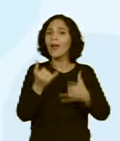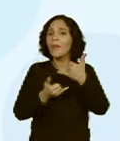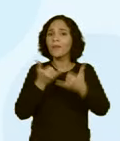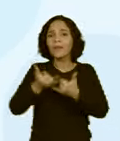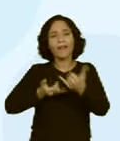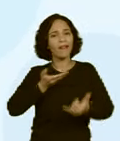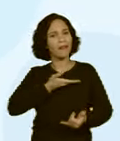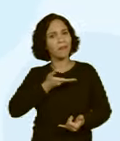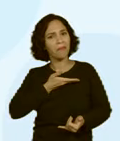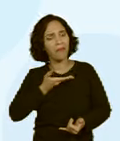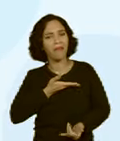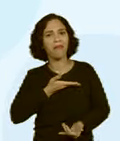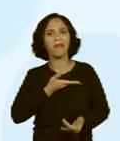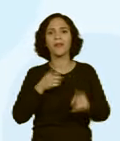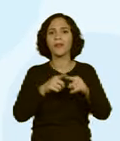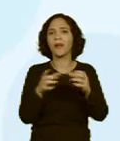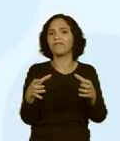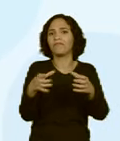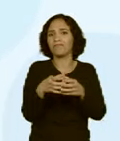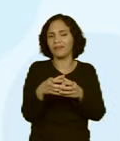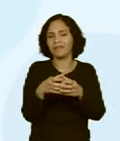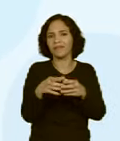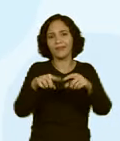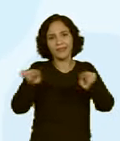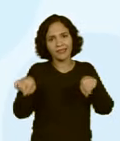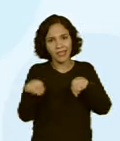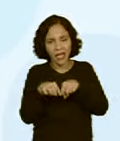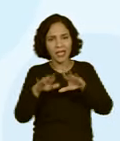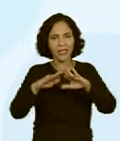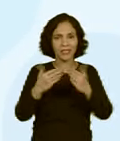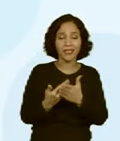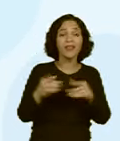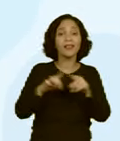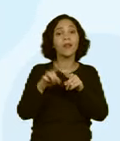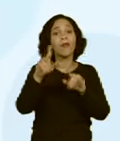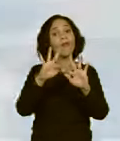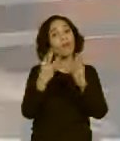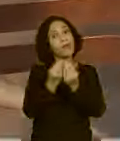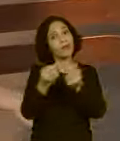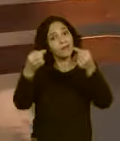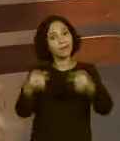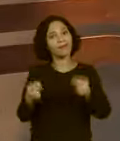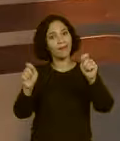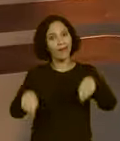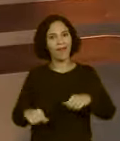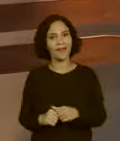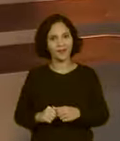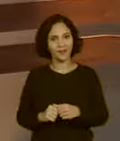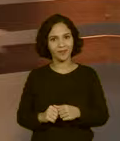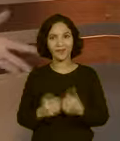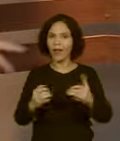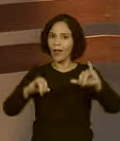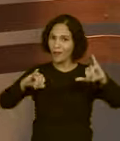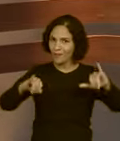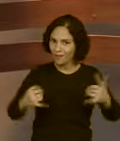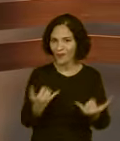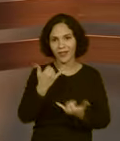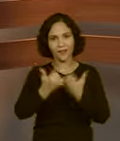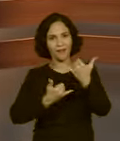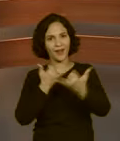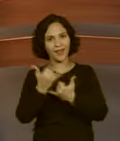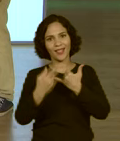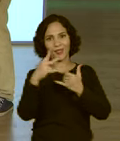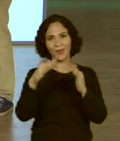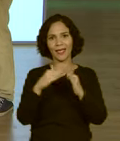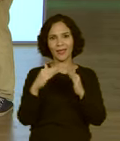amigos, pode fazer com seus colegas de classe e pode fazer uma competição também com a sua família, tá? Então aproveite aí para brincar